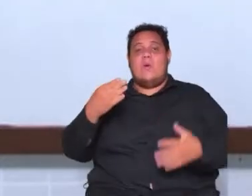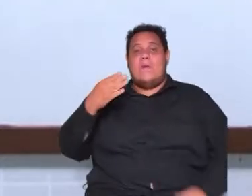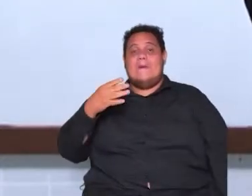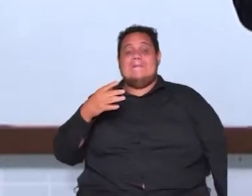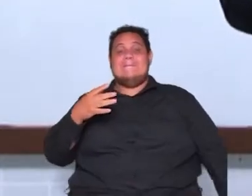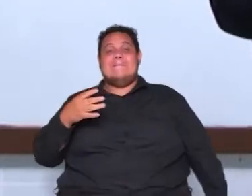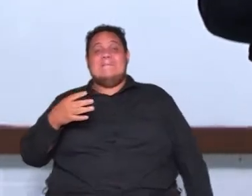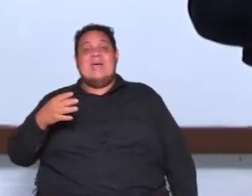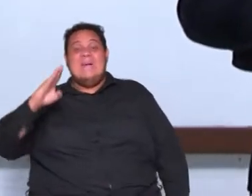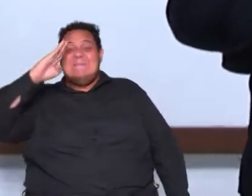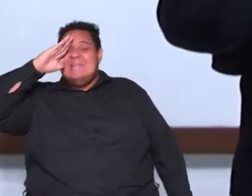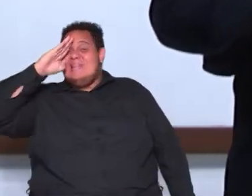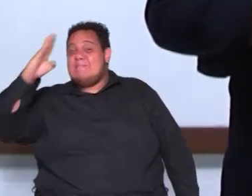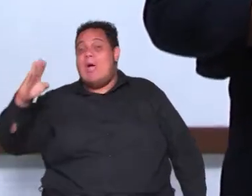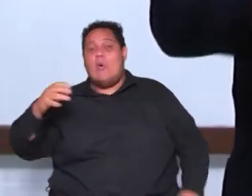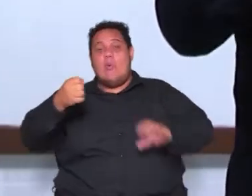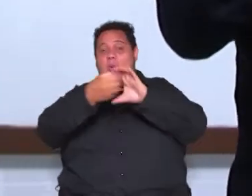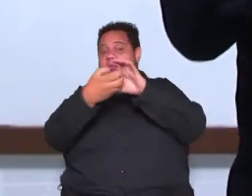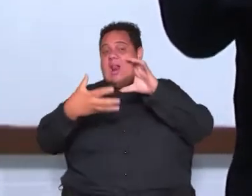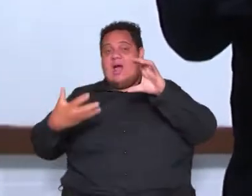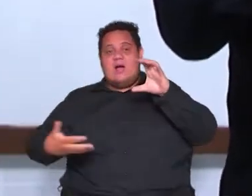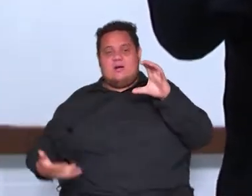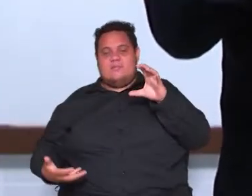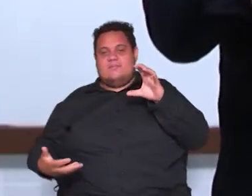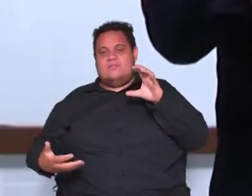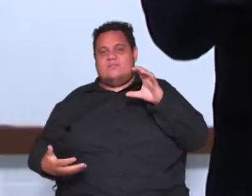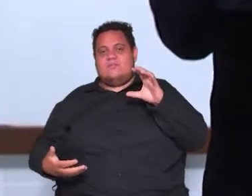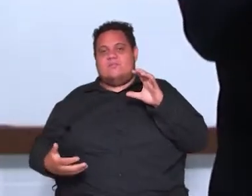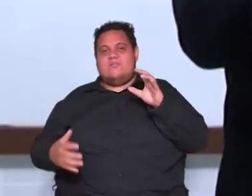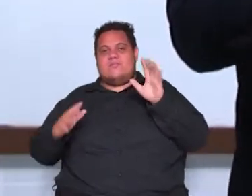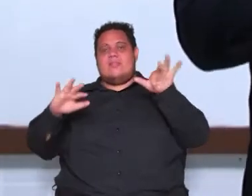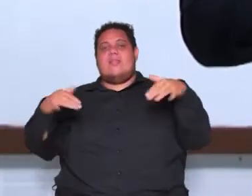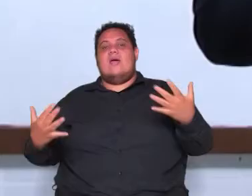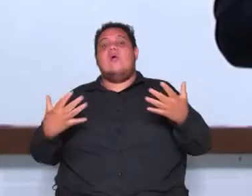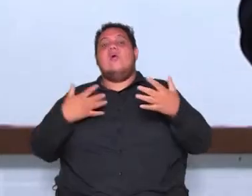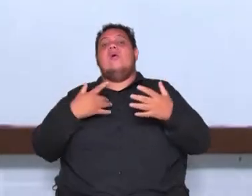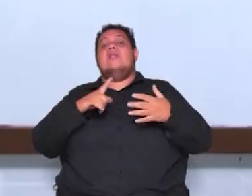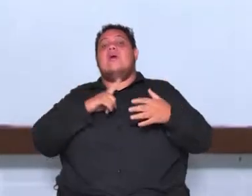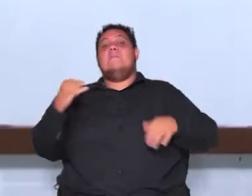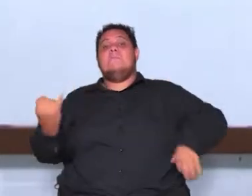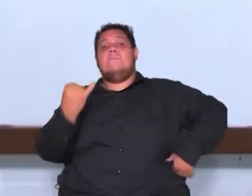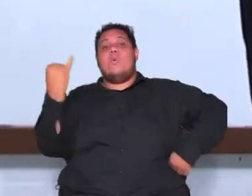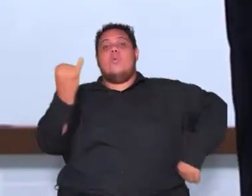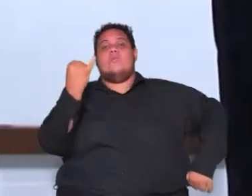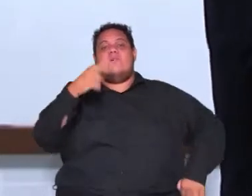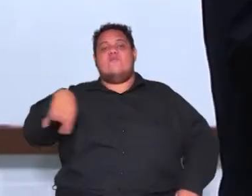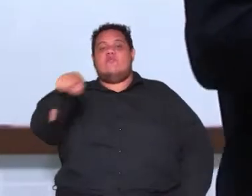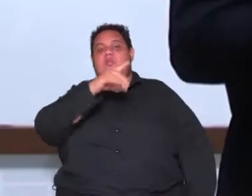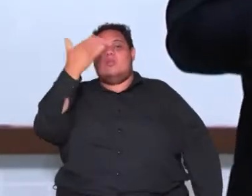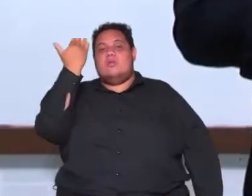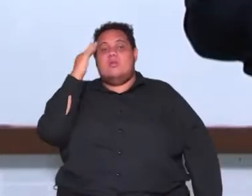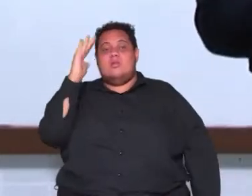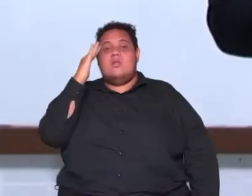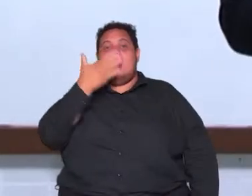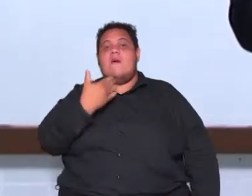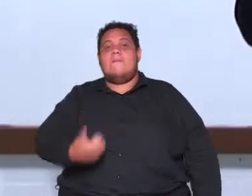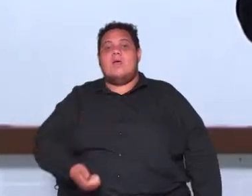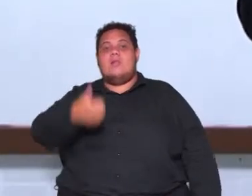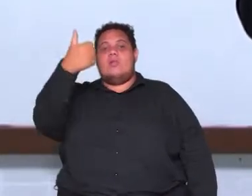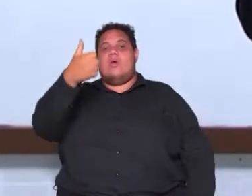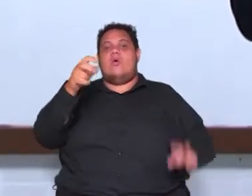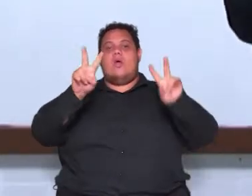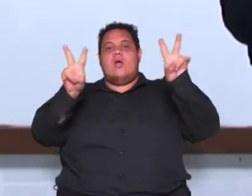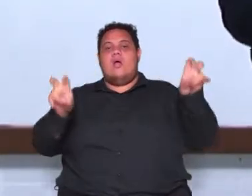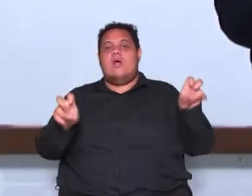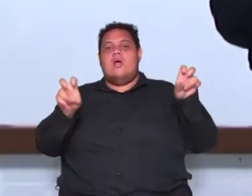características do movimento e aí essa parte é importantíssima para você entender melhor esse assunto